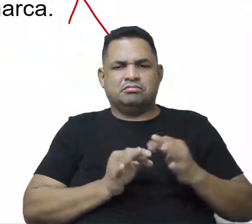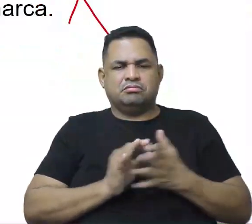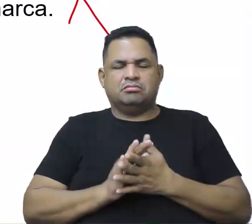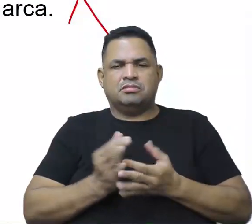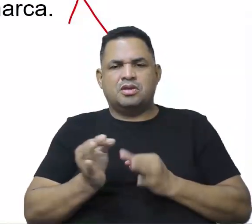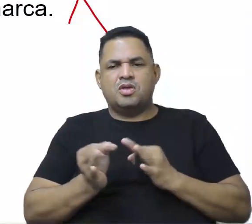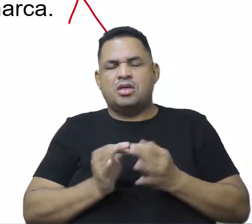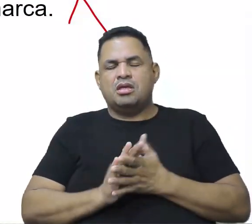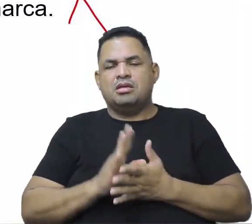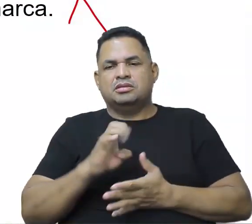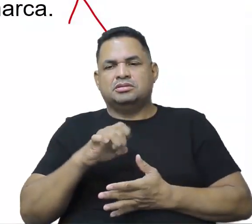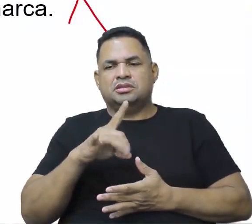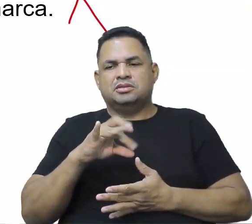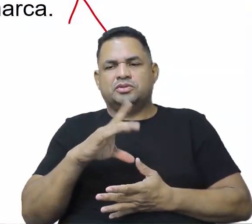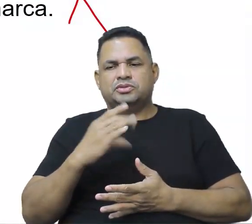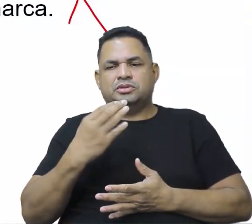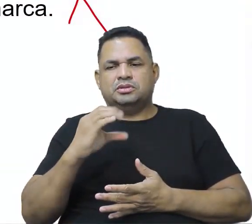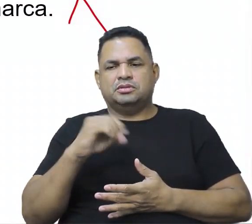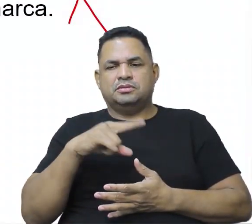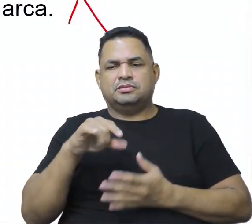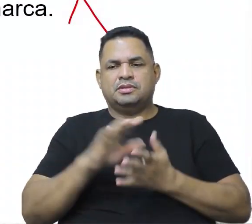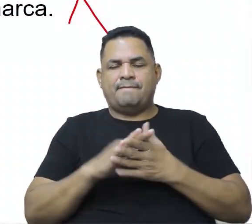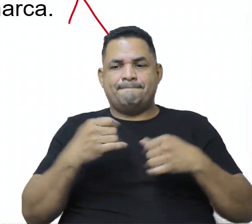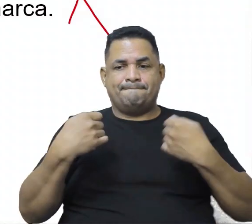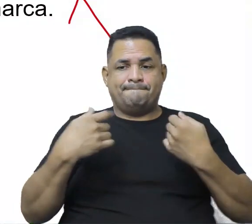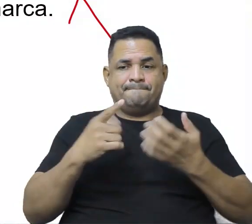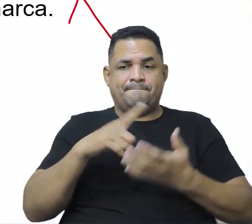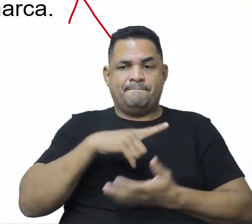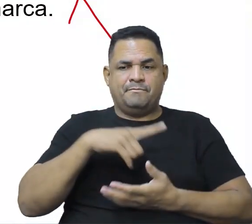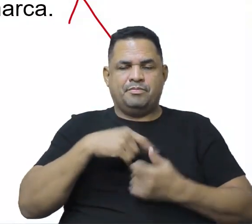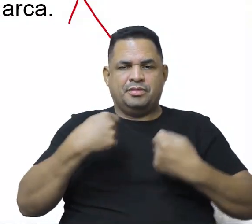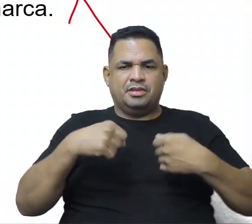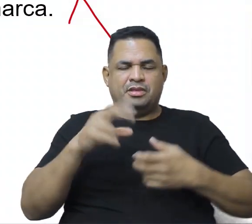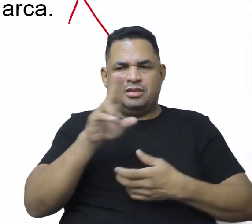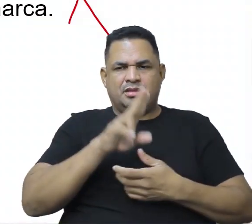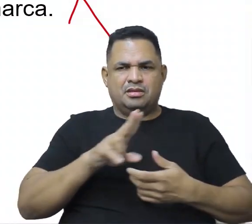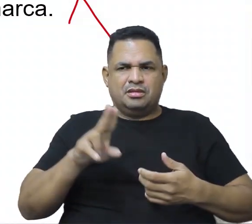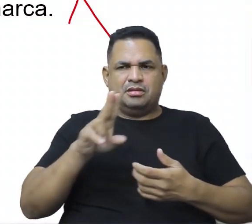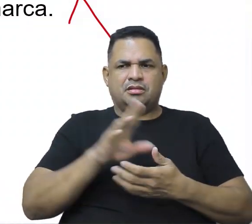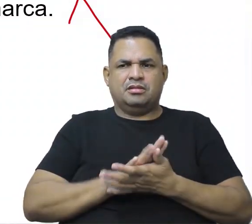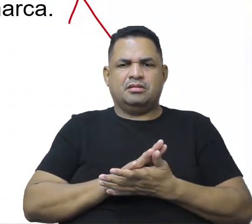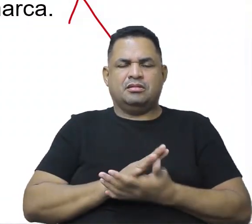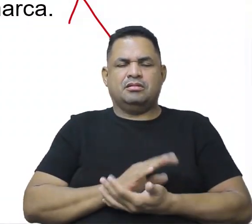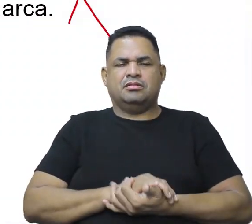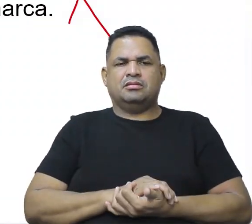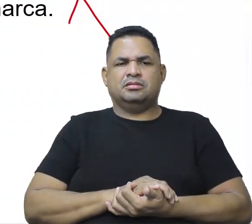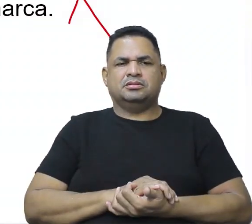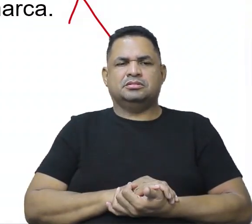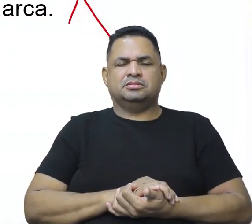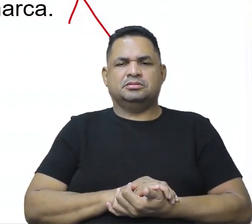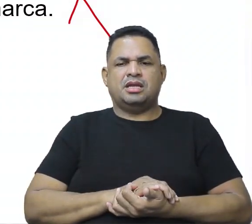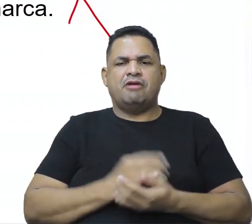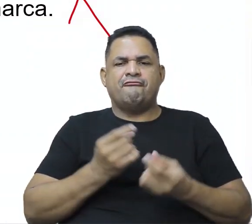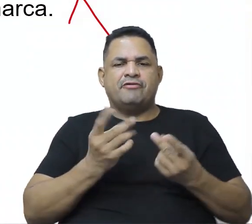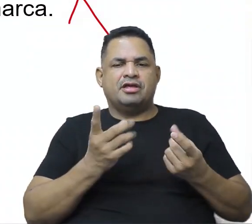para que a gente crie essa necessidade de consumo, né? Para que eles alavanquem aí suas vendas, alavanquem aí as